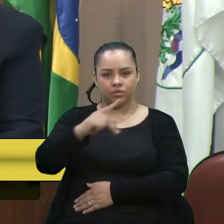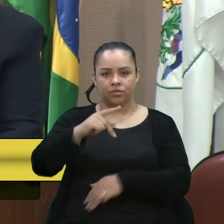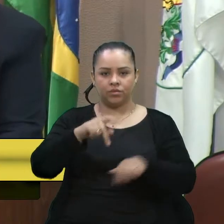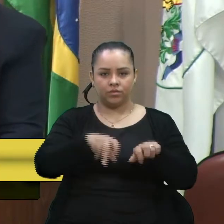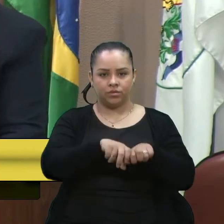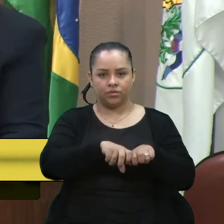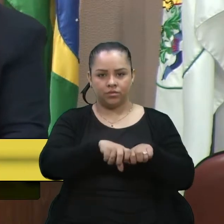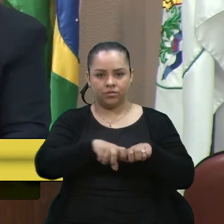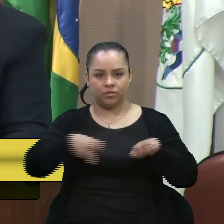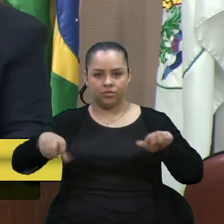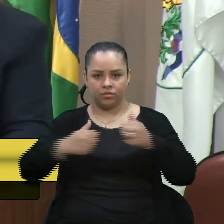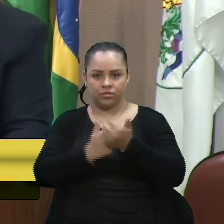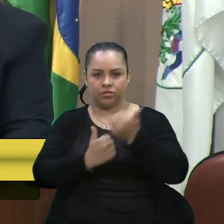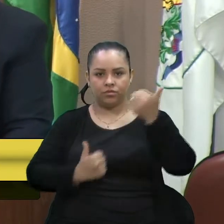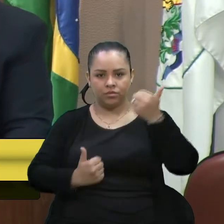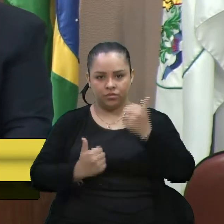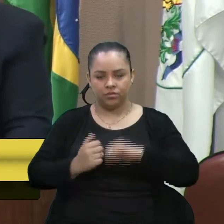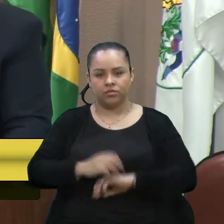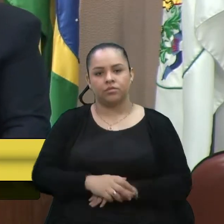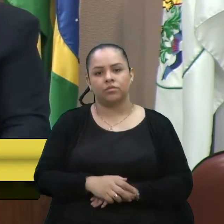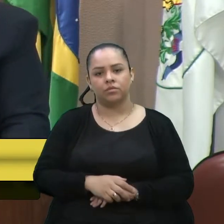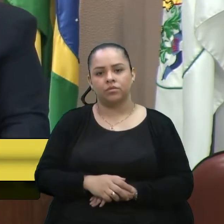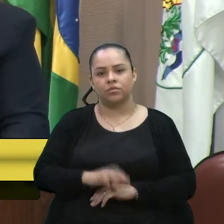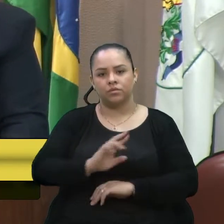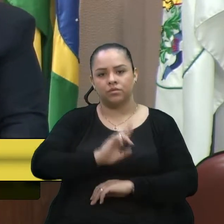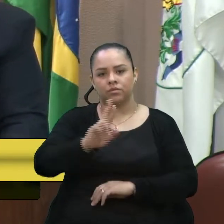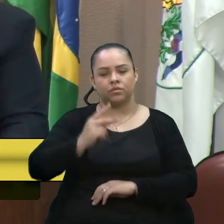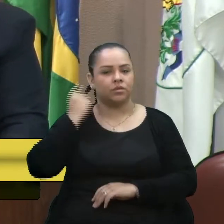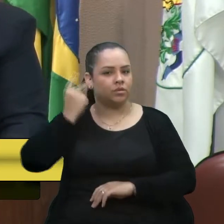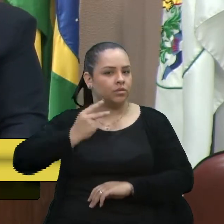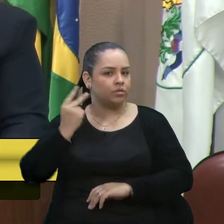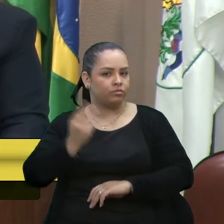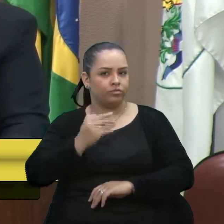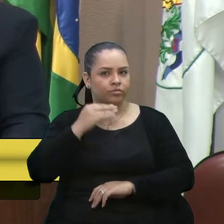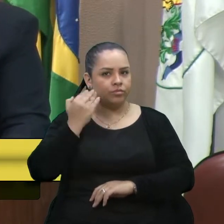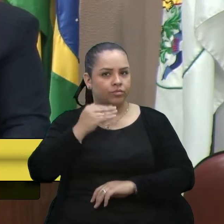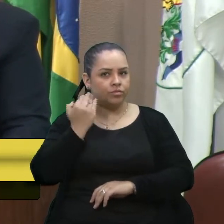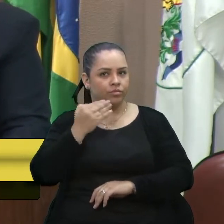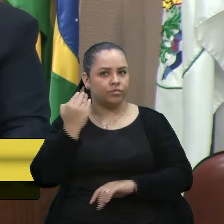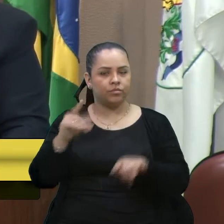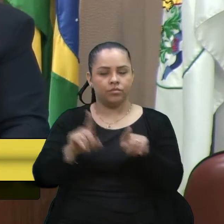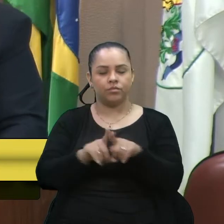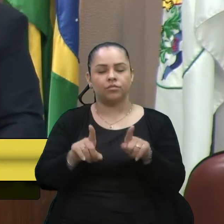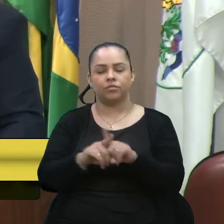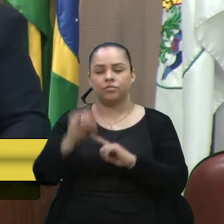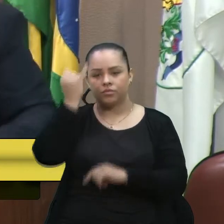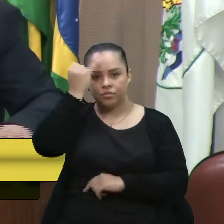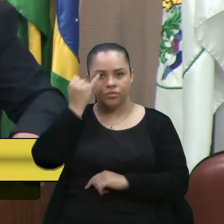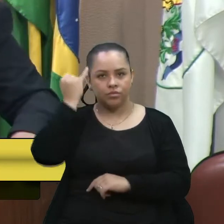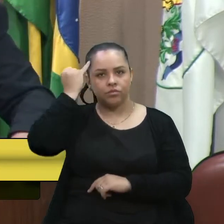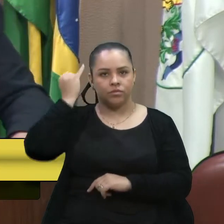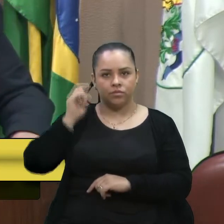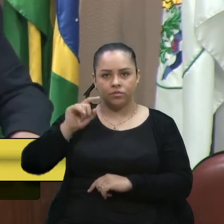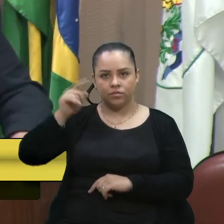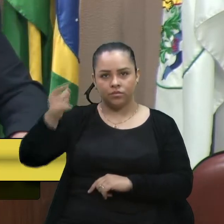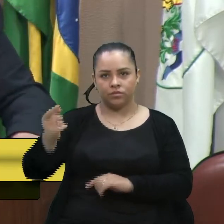representada pela vereadora Marisol, pelo vereador D'Ambrosio e demais colegas.